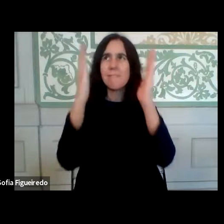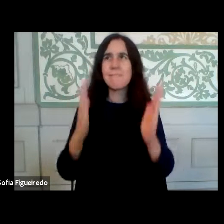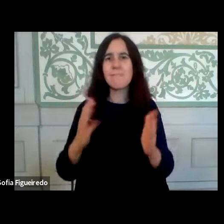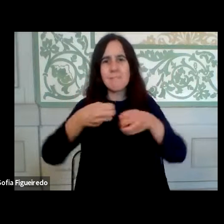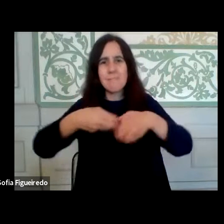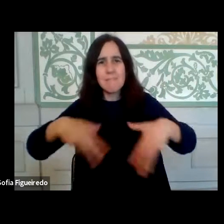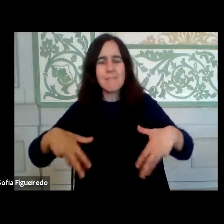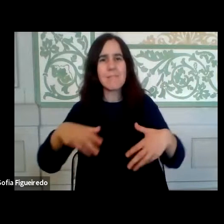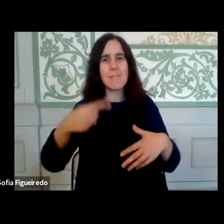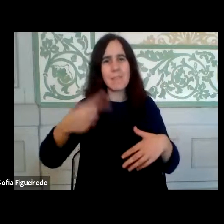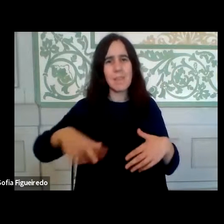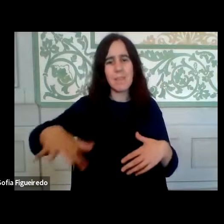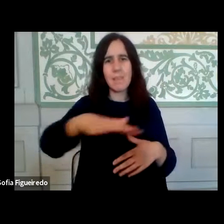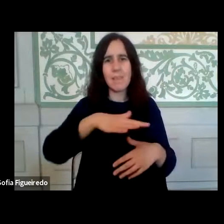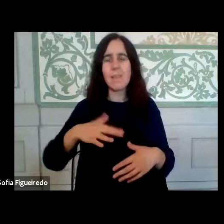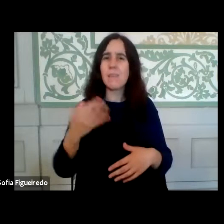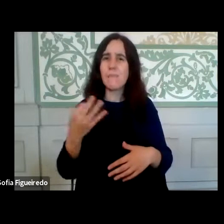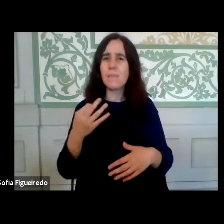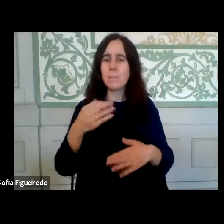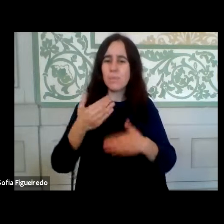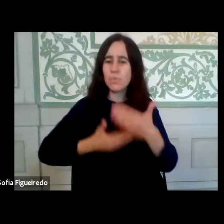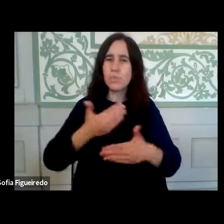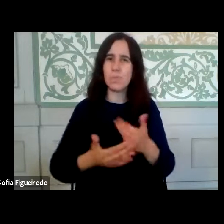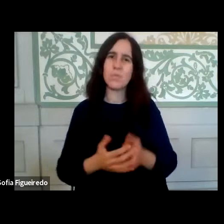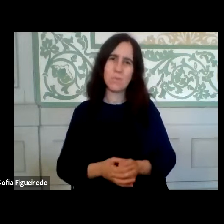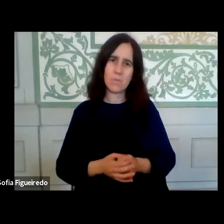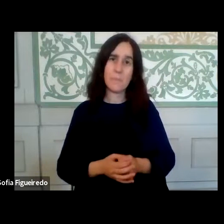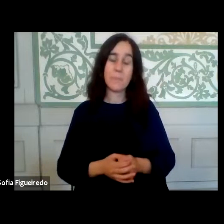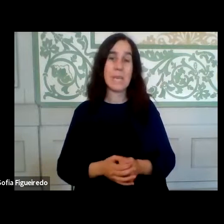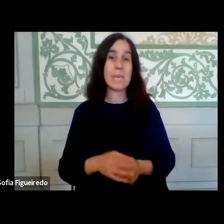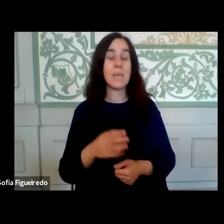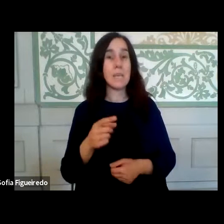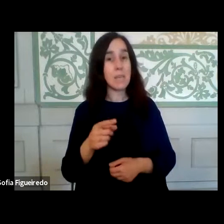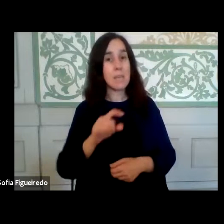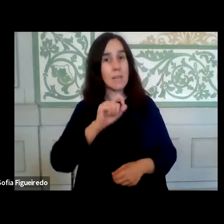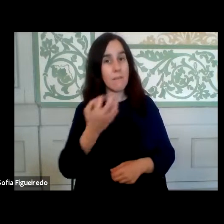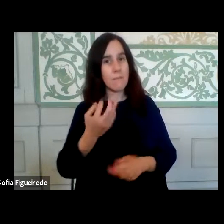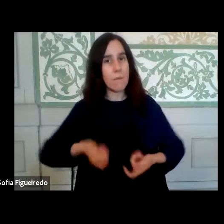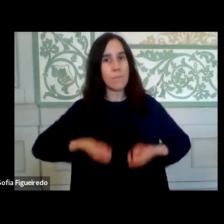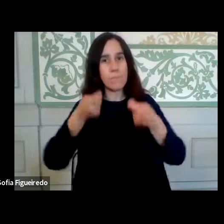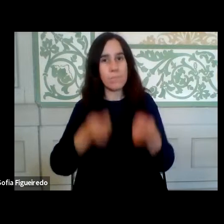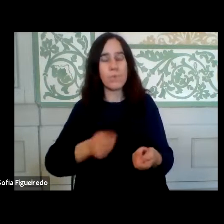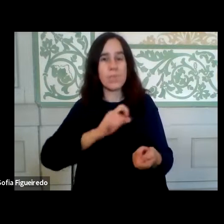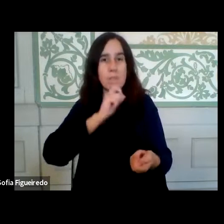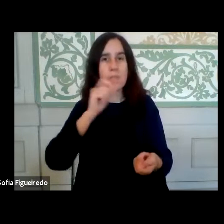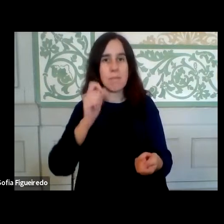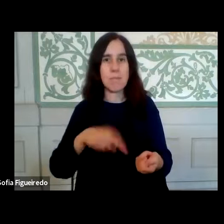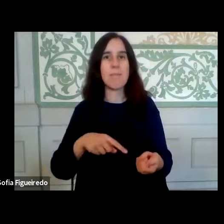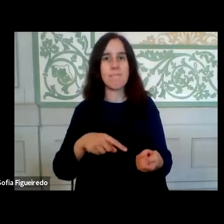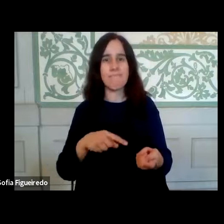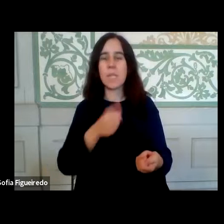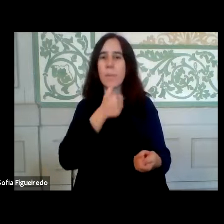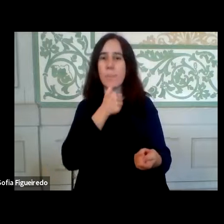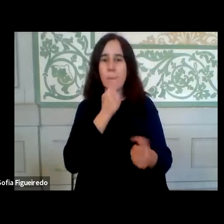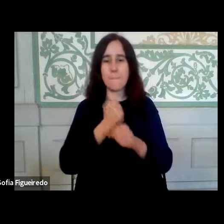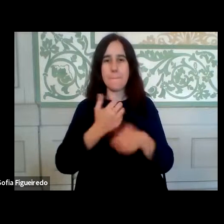das hierarquias e dos processos. E podemos apostar em formas de